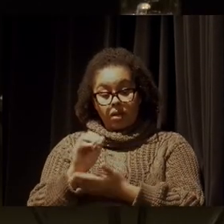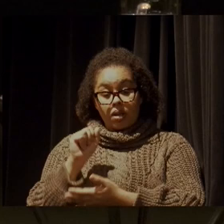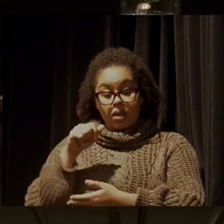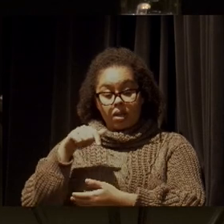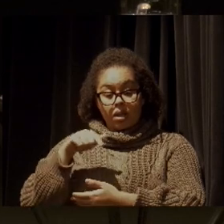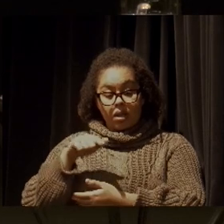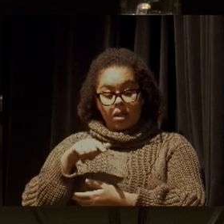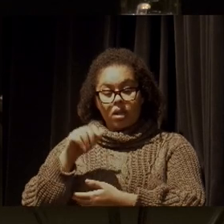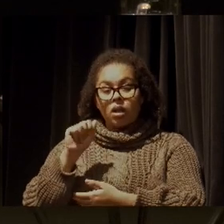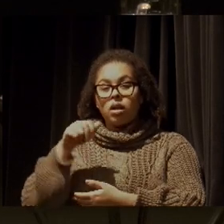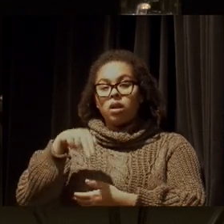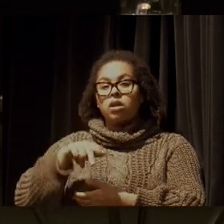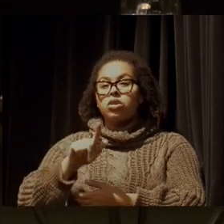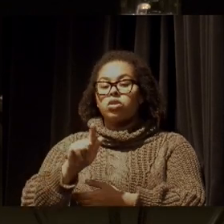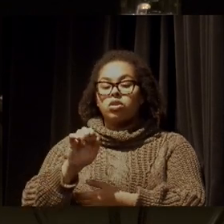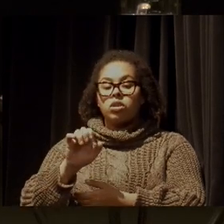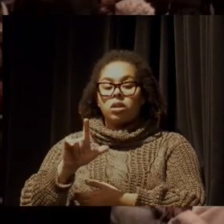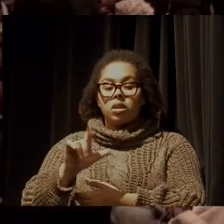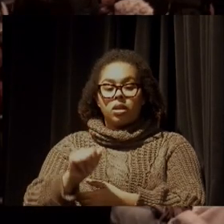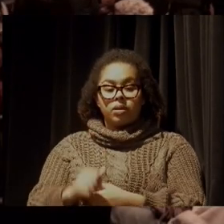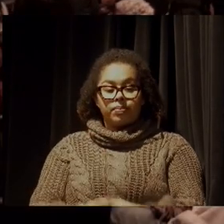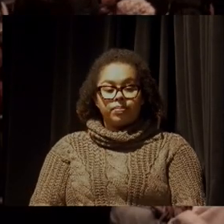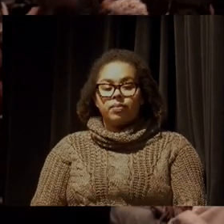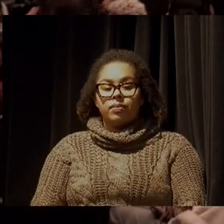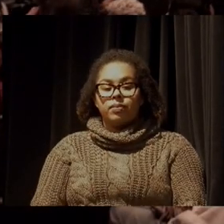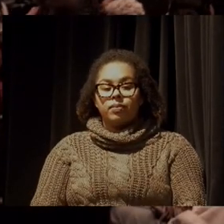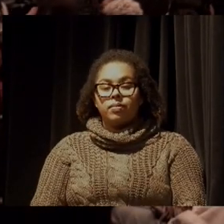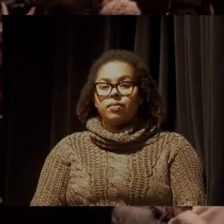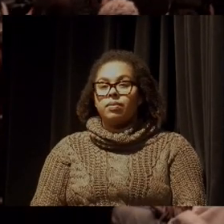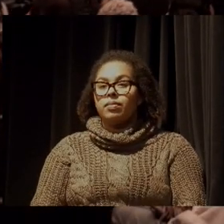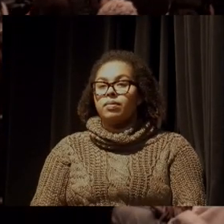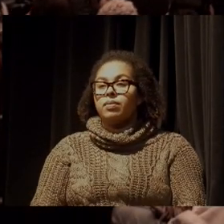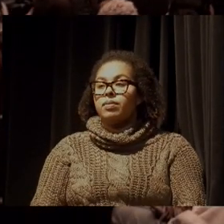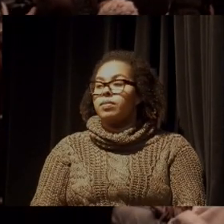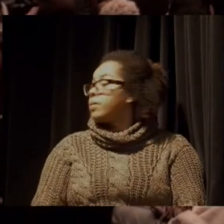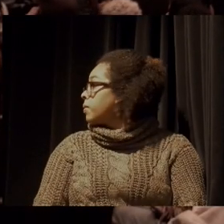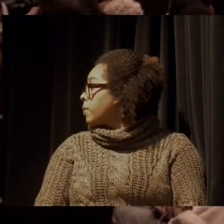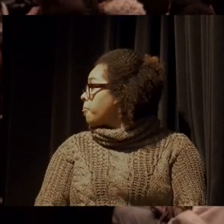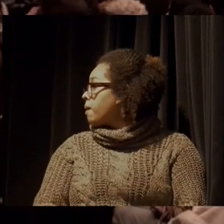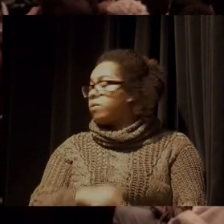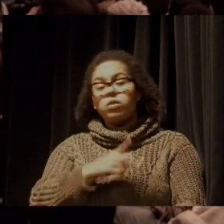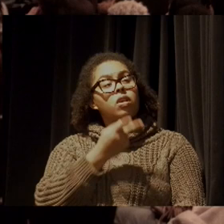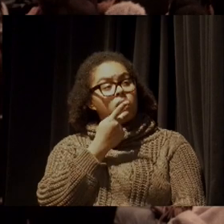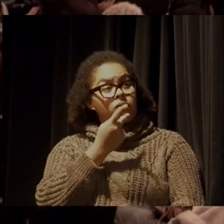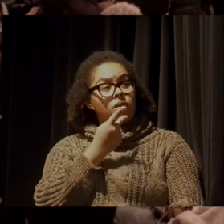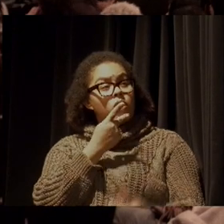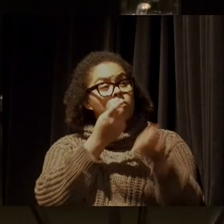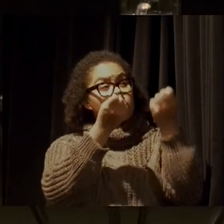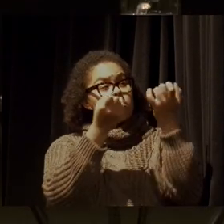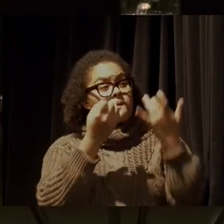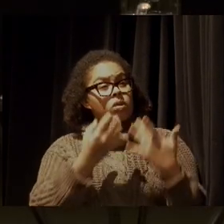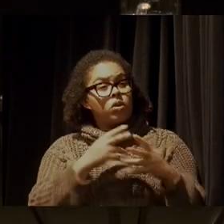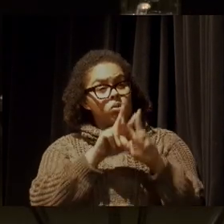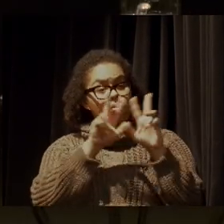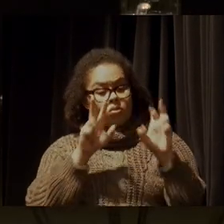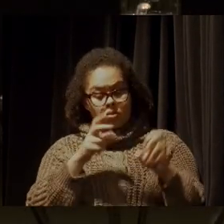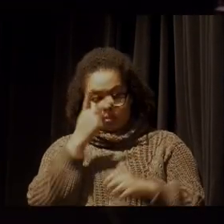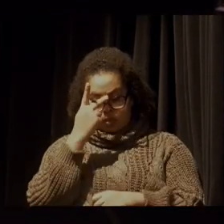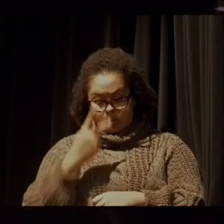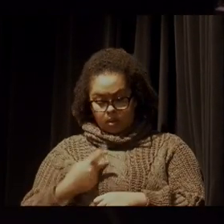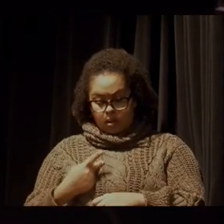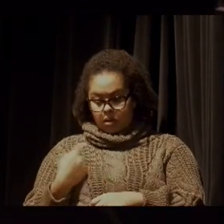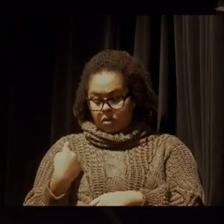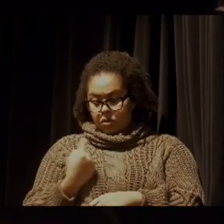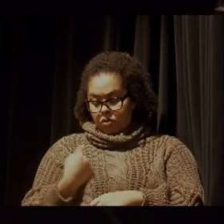uma pergunta mais direcionada. Você mencionou a questão do individualismo, do